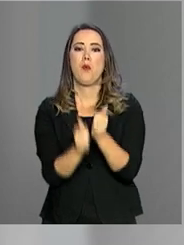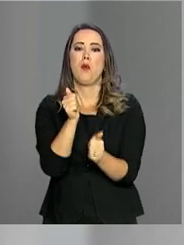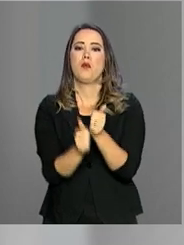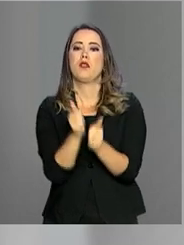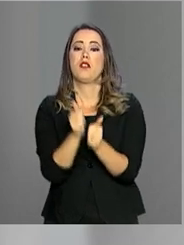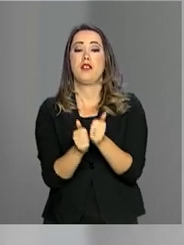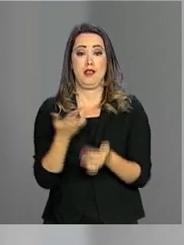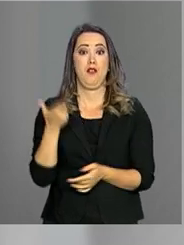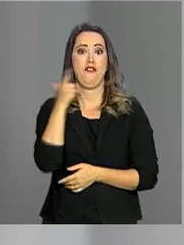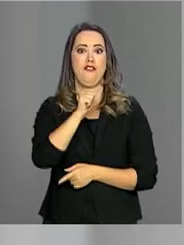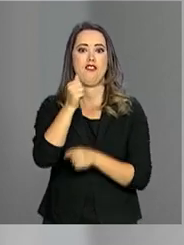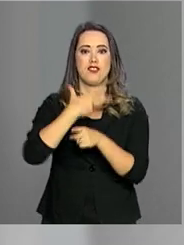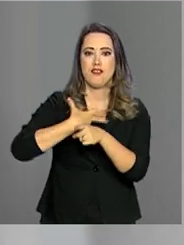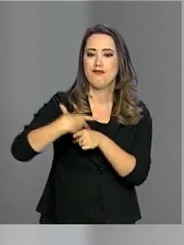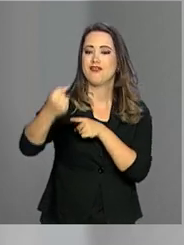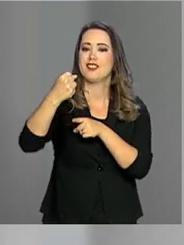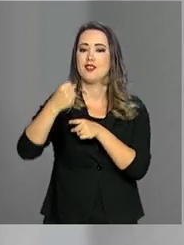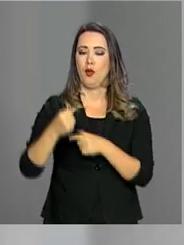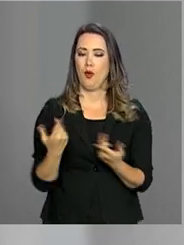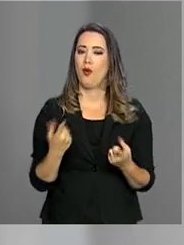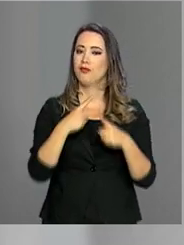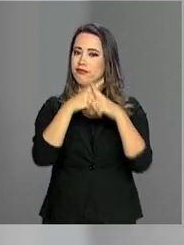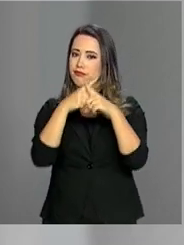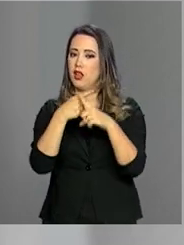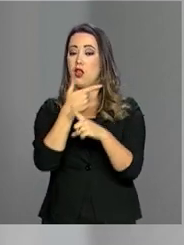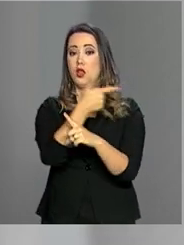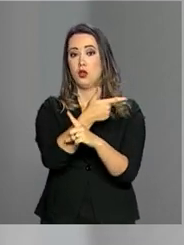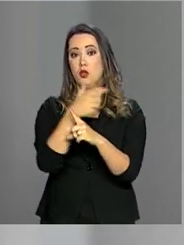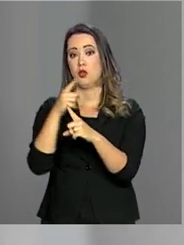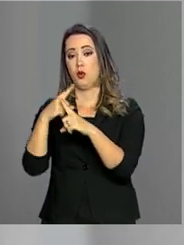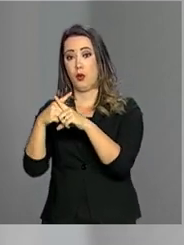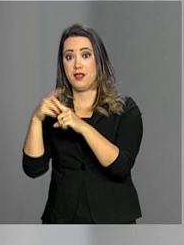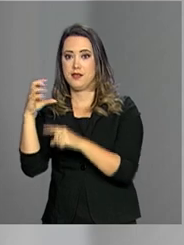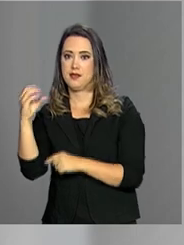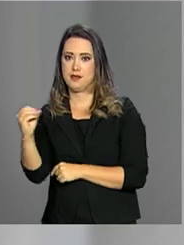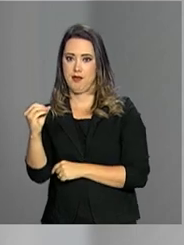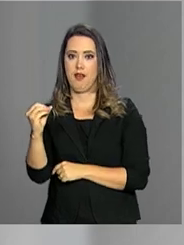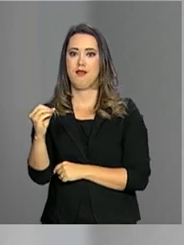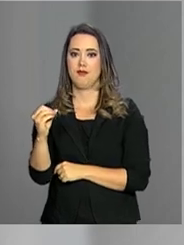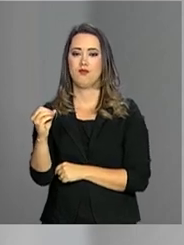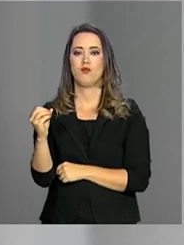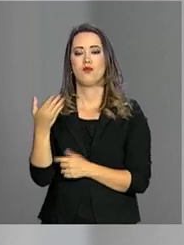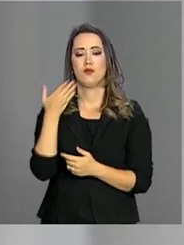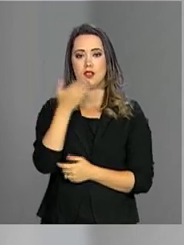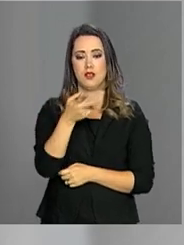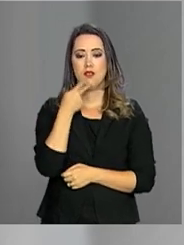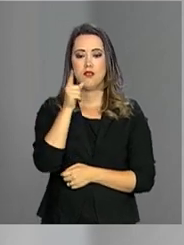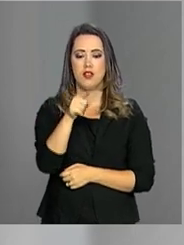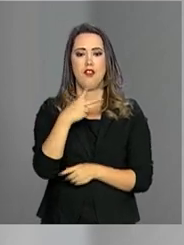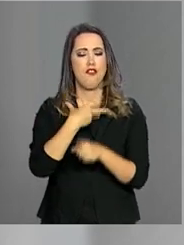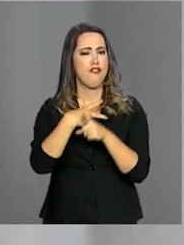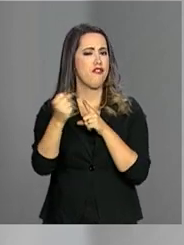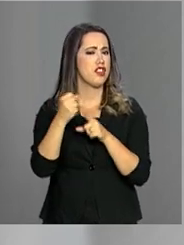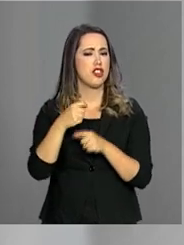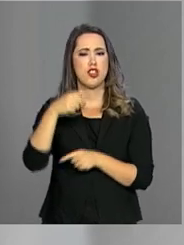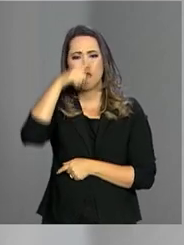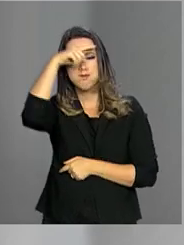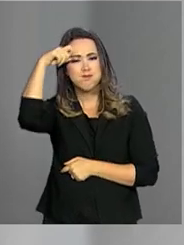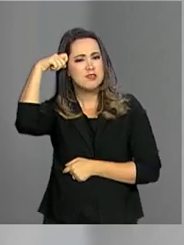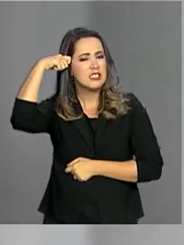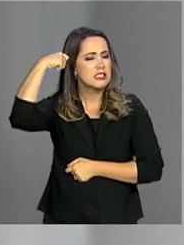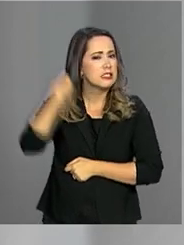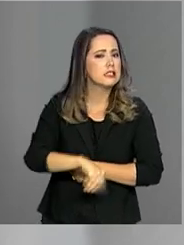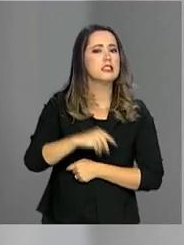a 0 nas oitavas de final da Copa do Mundo. O presidente Michel Temer escreveu vitória suada